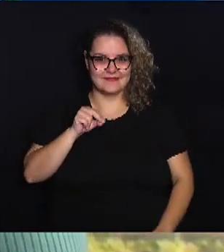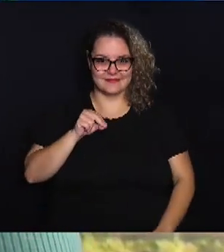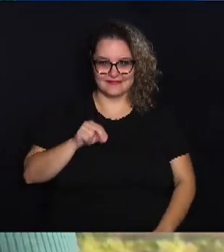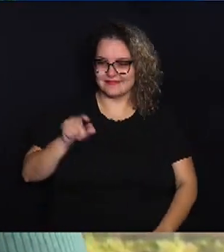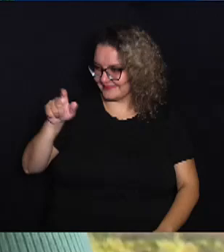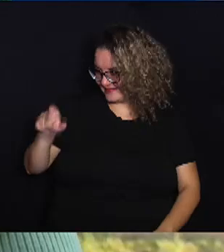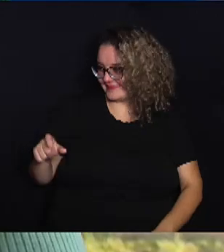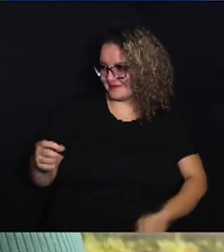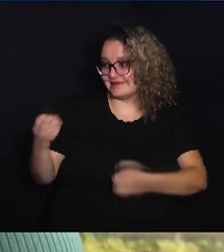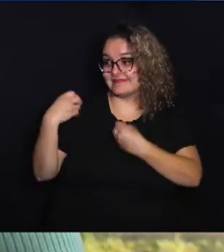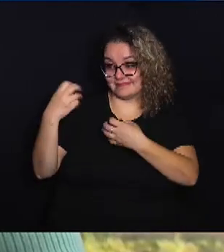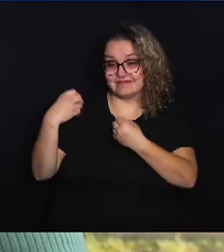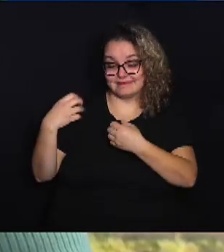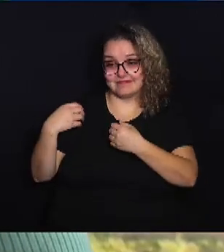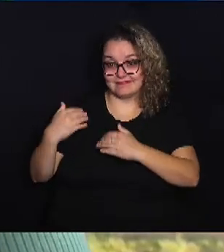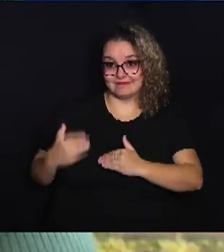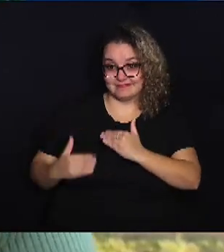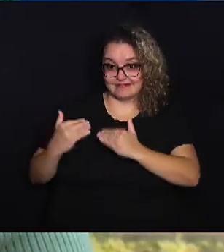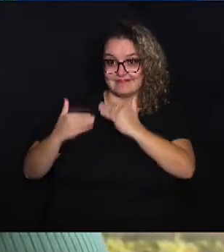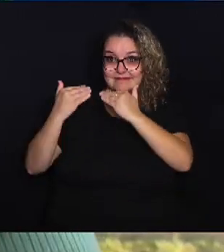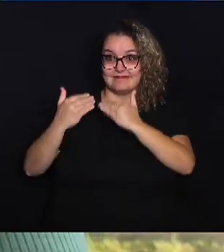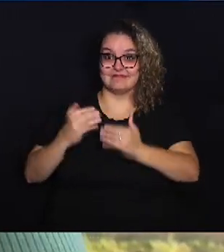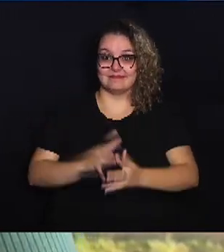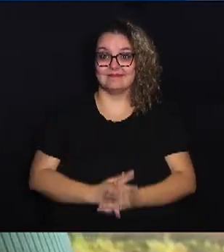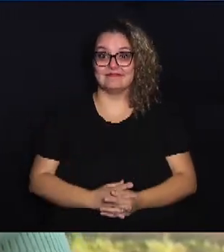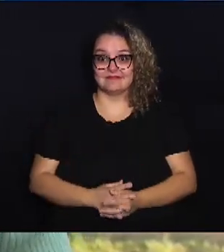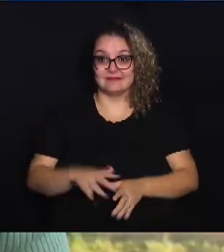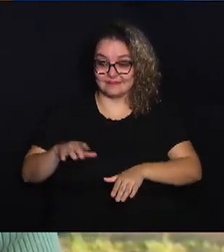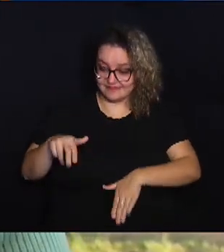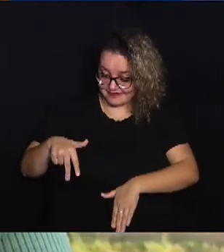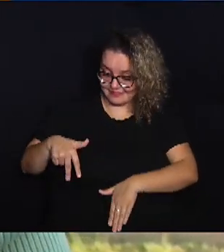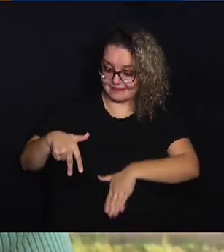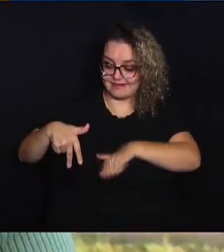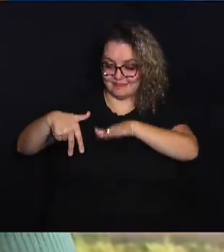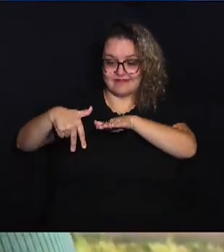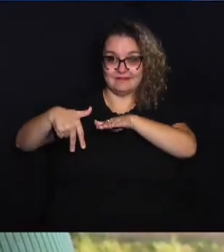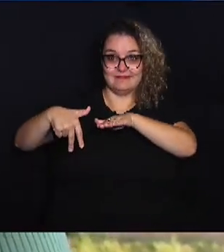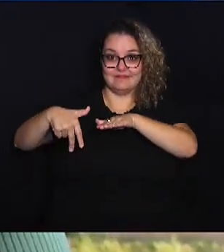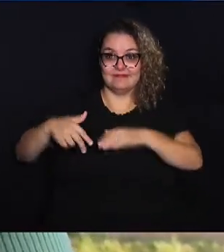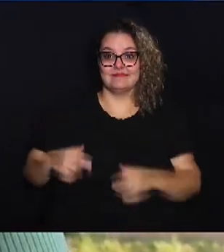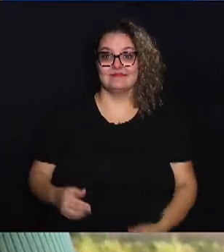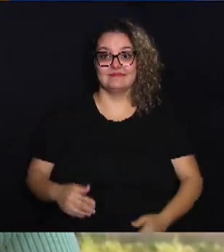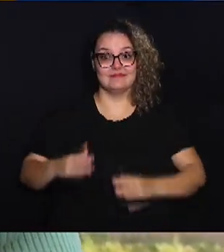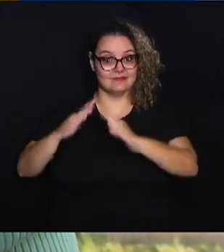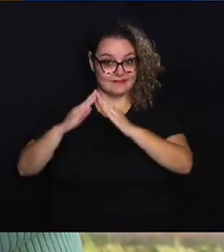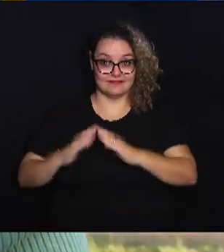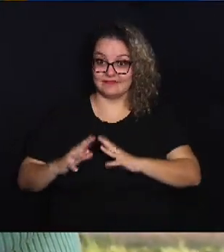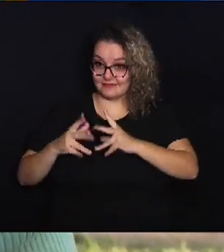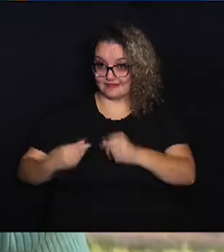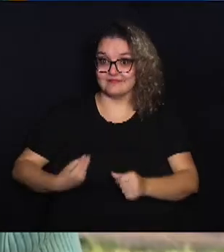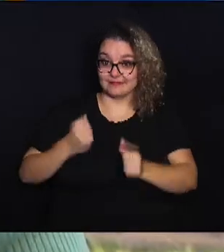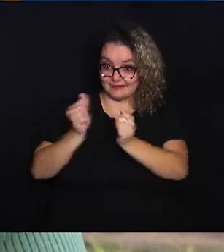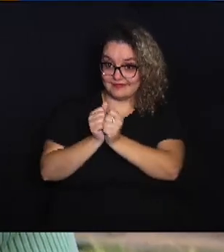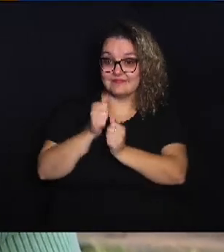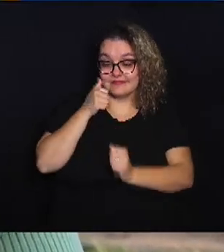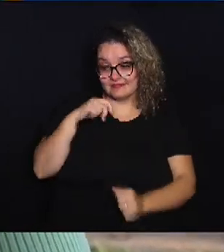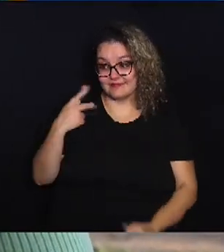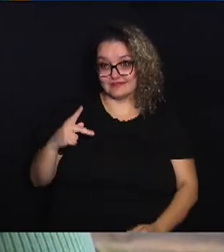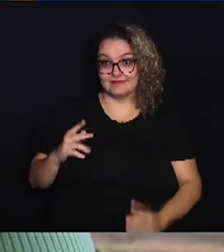criou, então, eu cresci com ela, eu morei durante toda a minha vida junto com ela, no mesmo quintal.